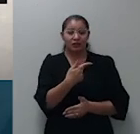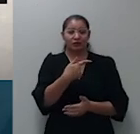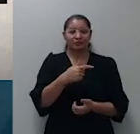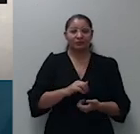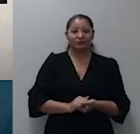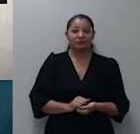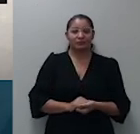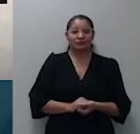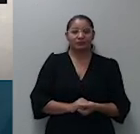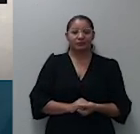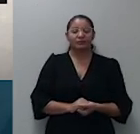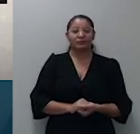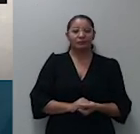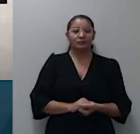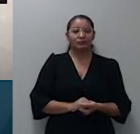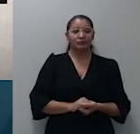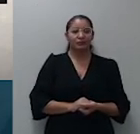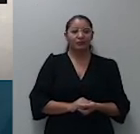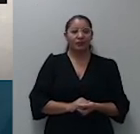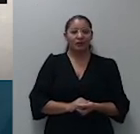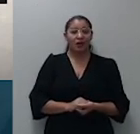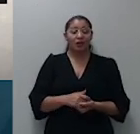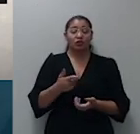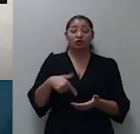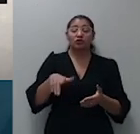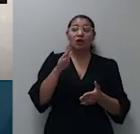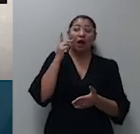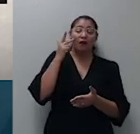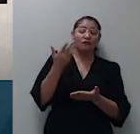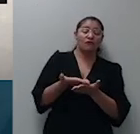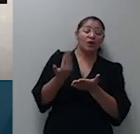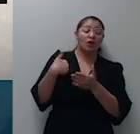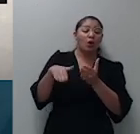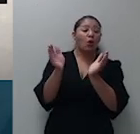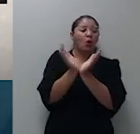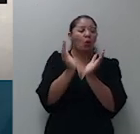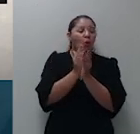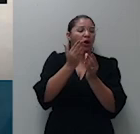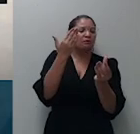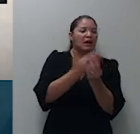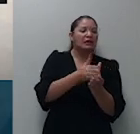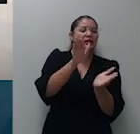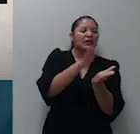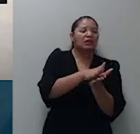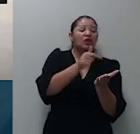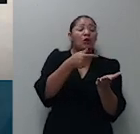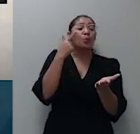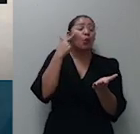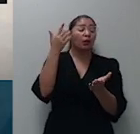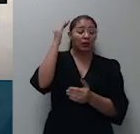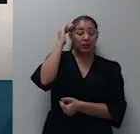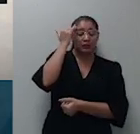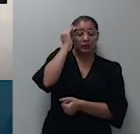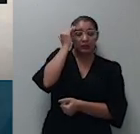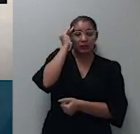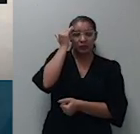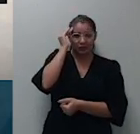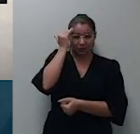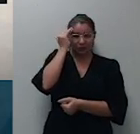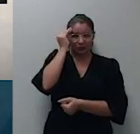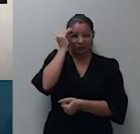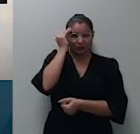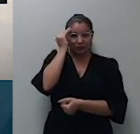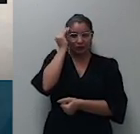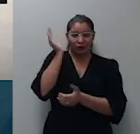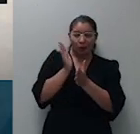consideraram intempestivos os embargos à monatória, por compreenderem que o peticionamento da parte,